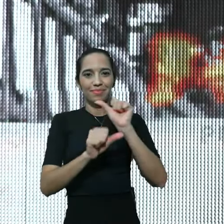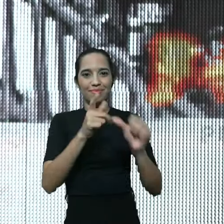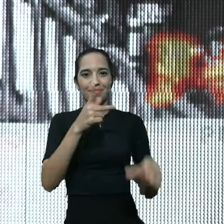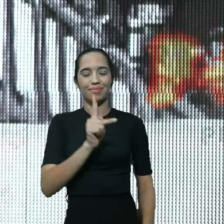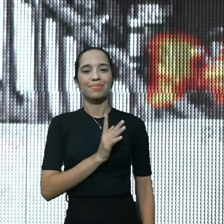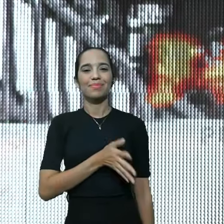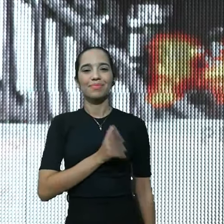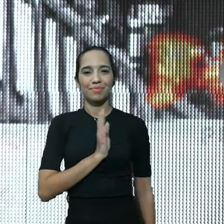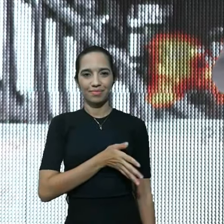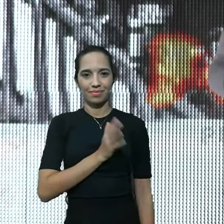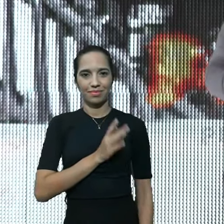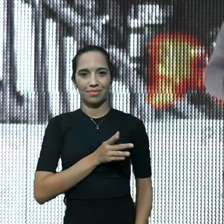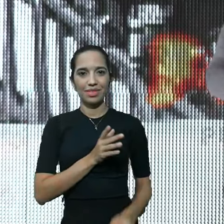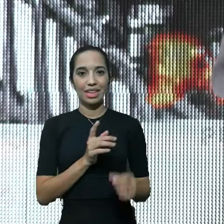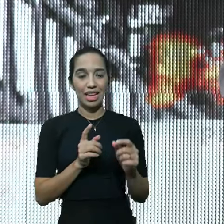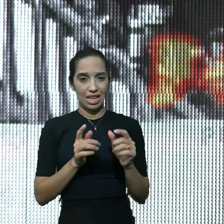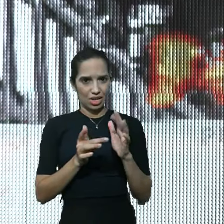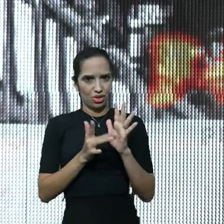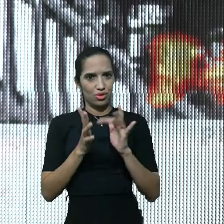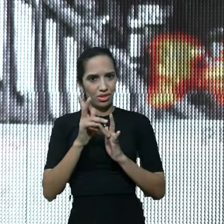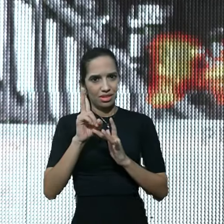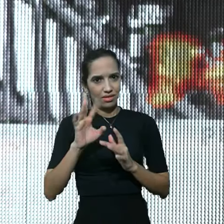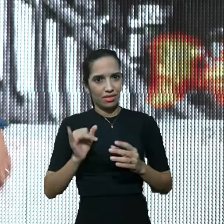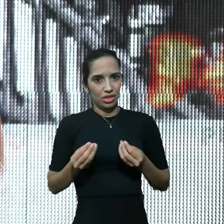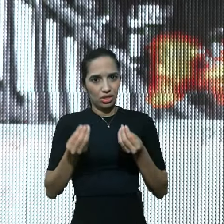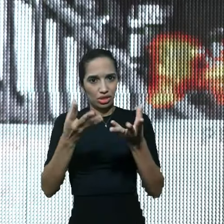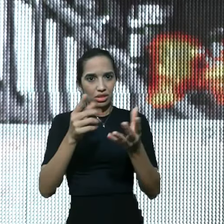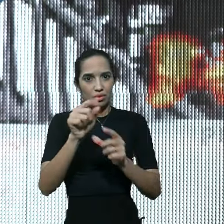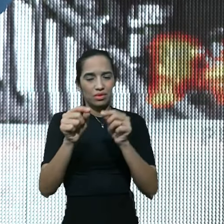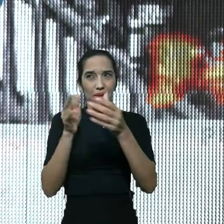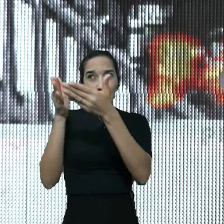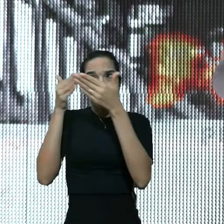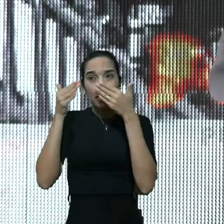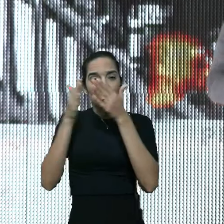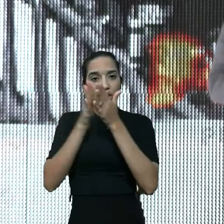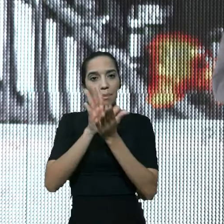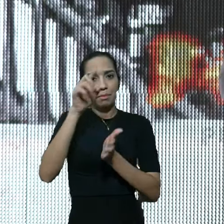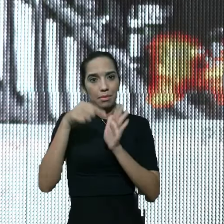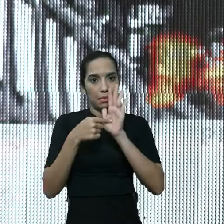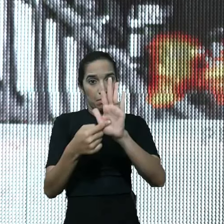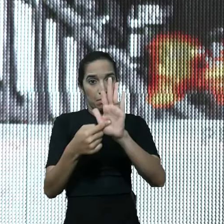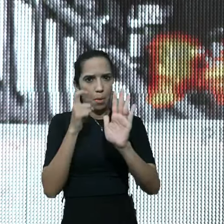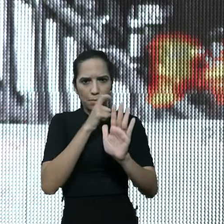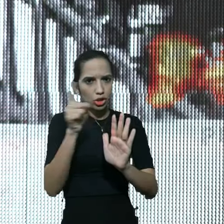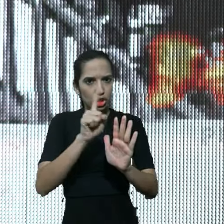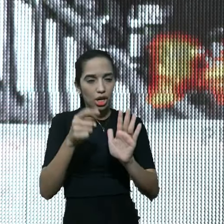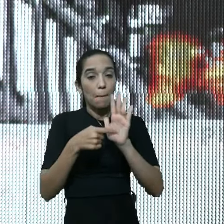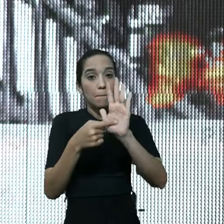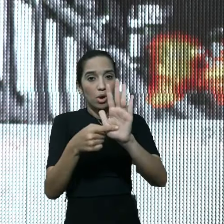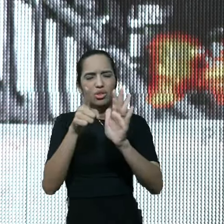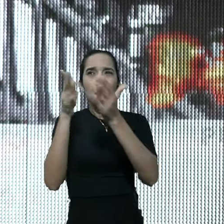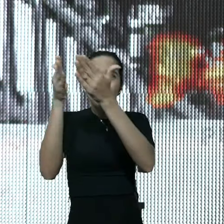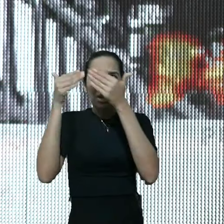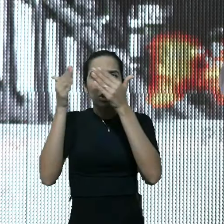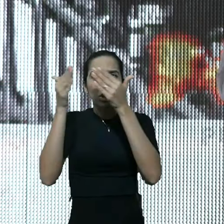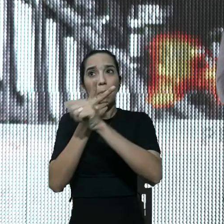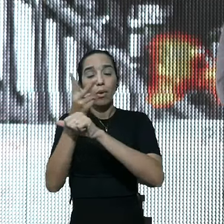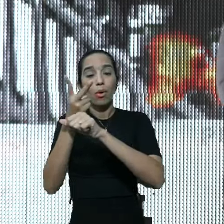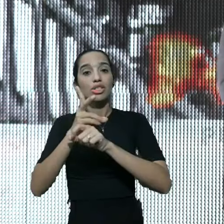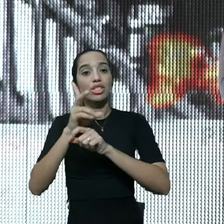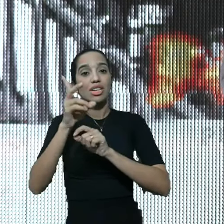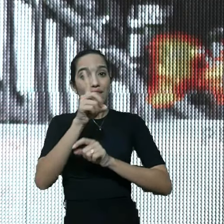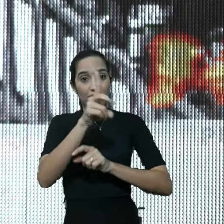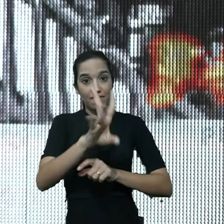mas sabe Ele vai te dar aquilo que você tem clamado porque a Bíblia diz e ela não mente pede, pede, busca e